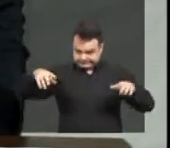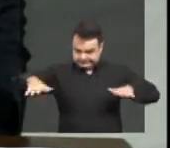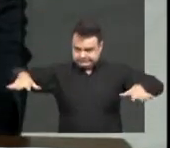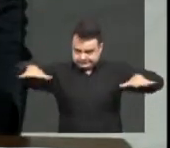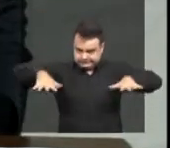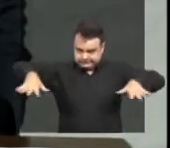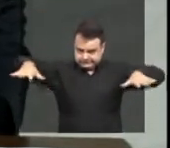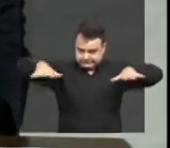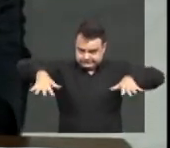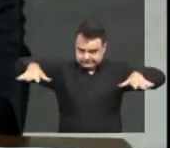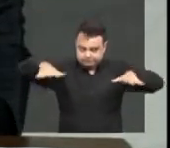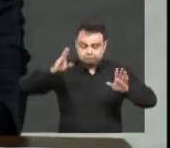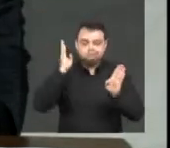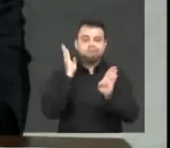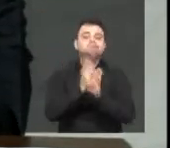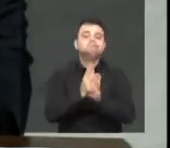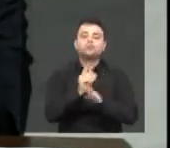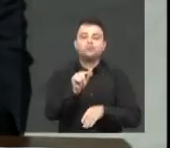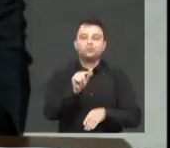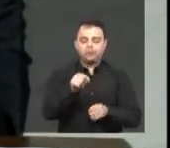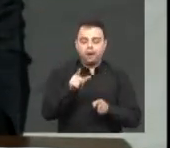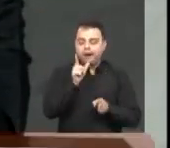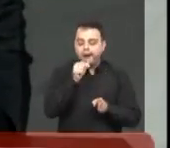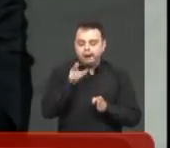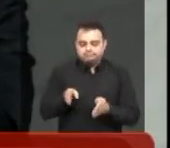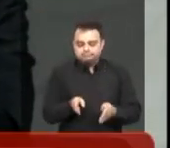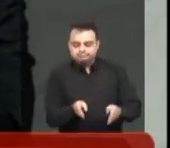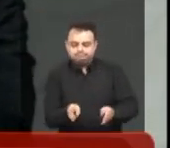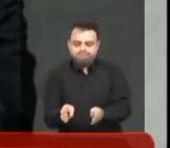E entre elas tem ali o Rio Preto,